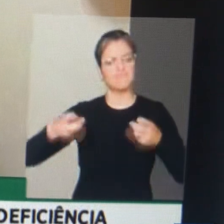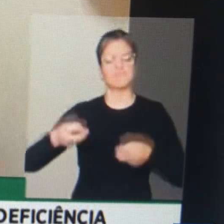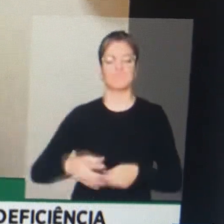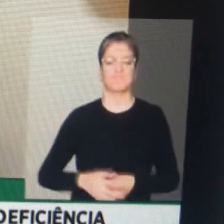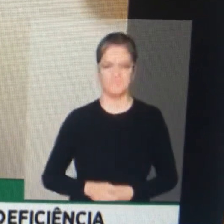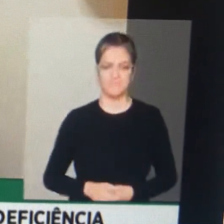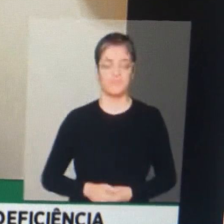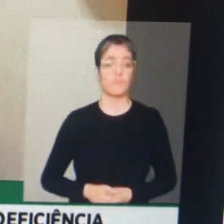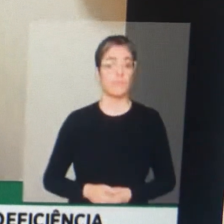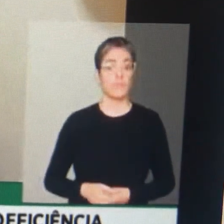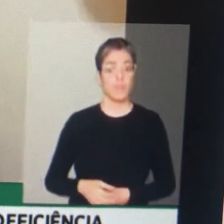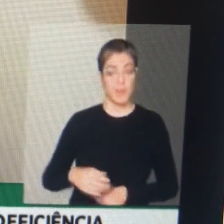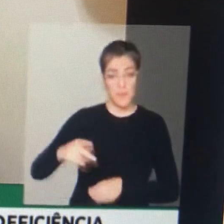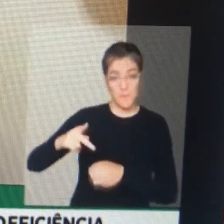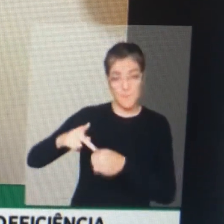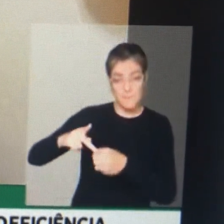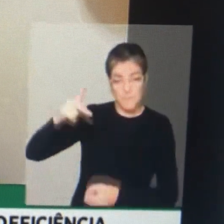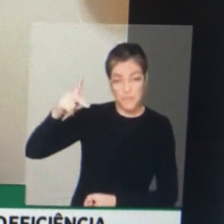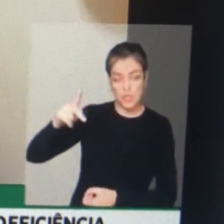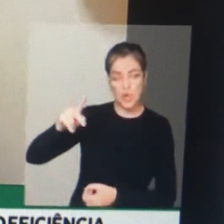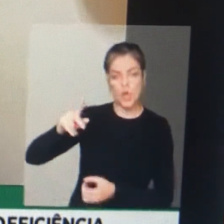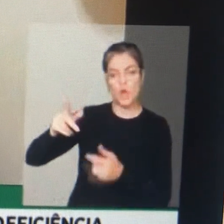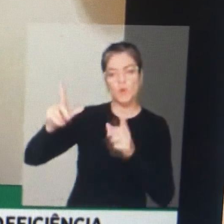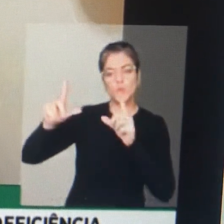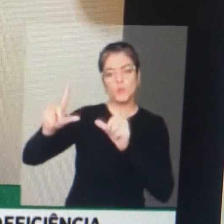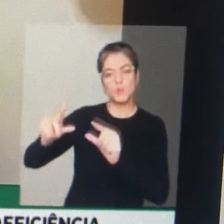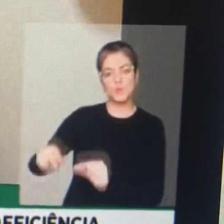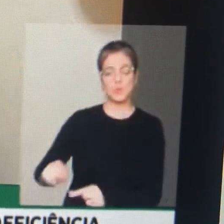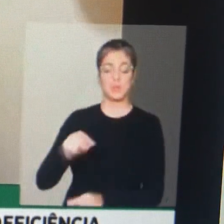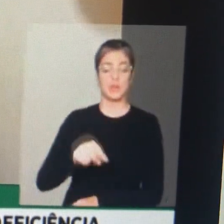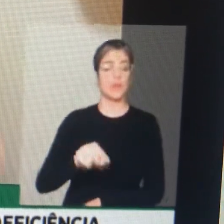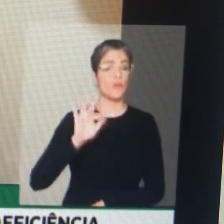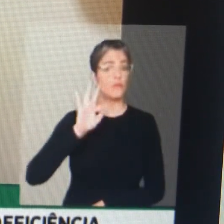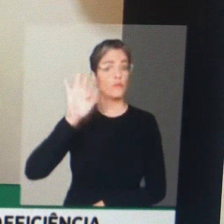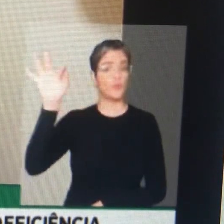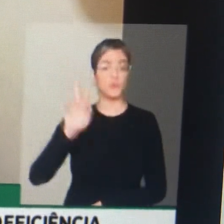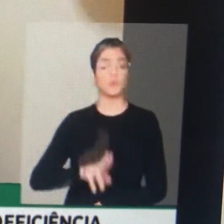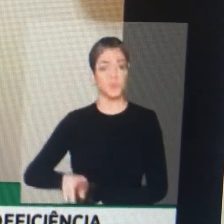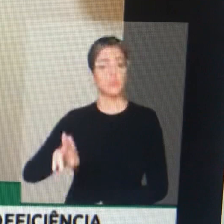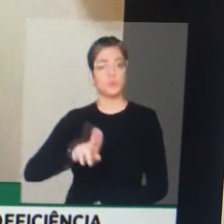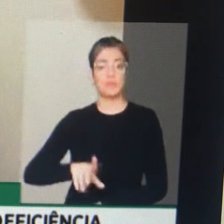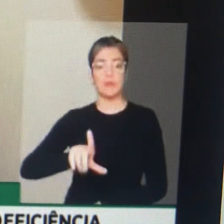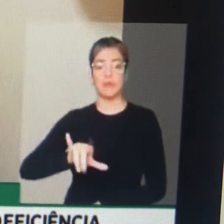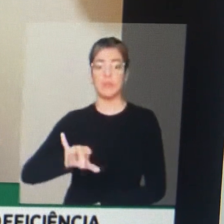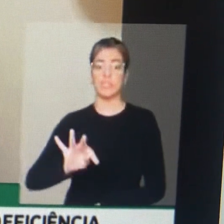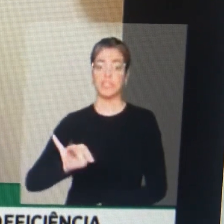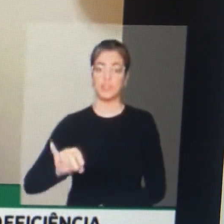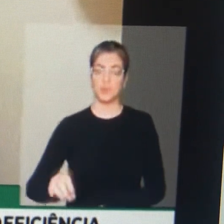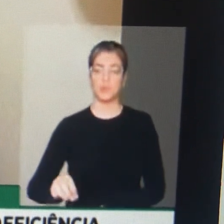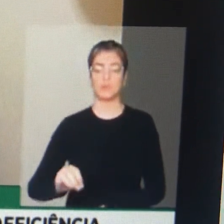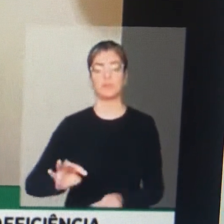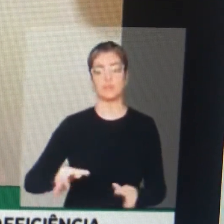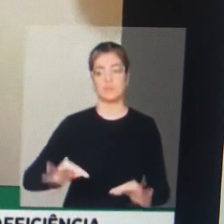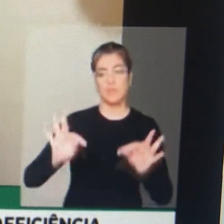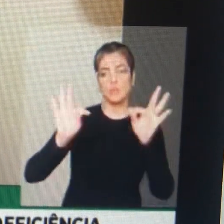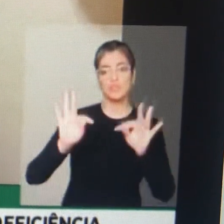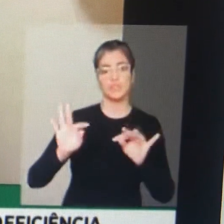vão se exaulindo, o lítio é o combustível do futuro, da tecnologia da informação, das